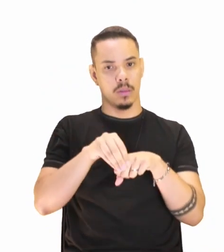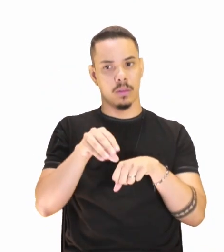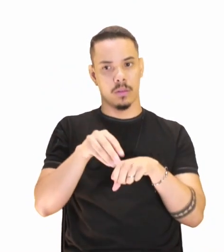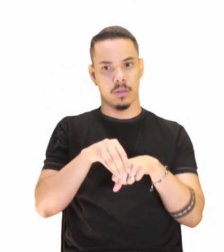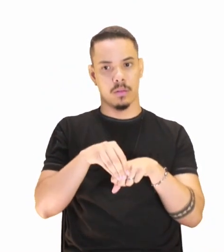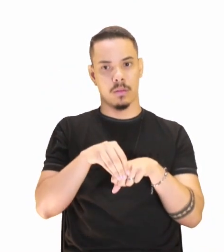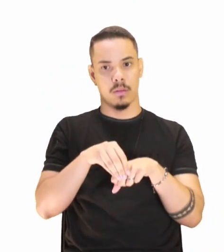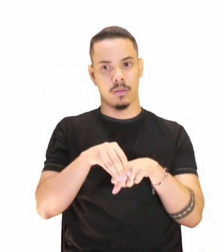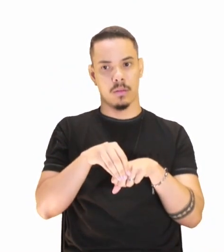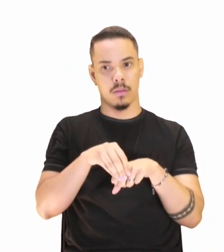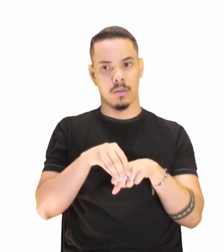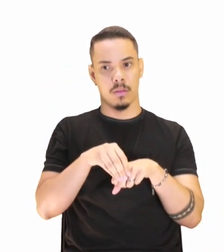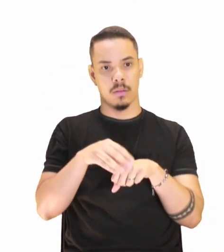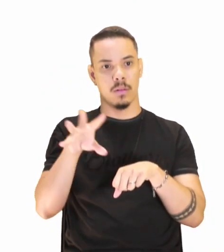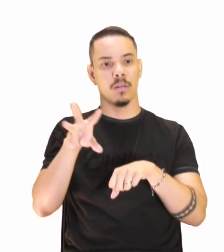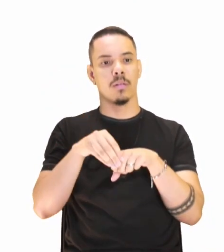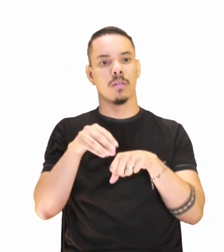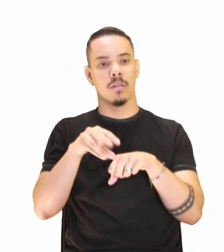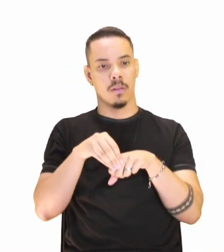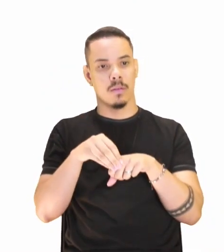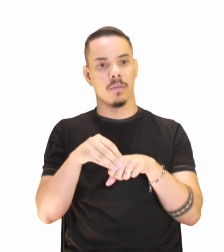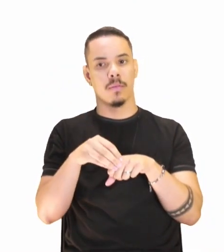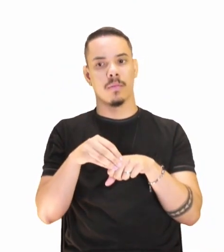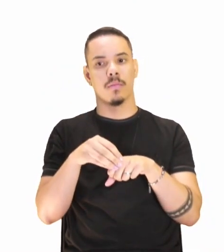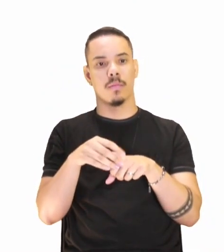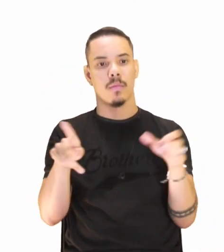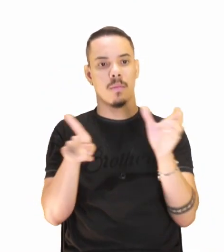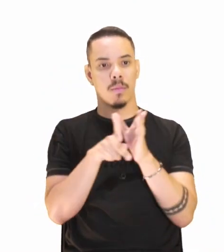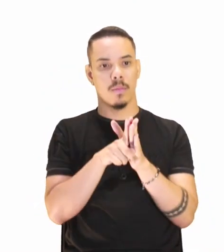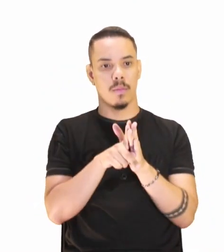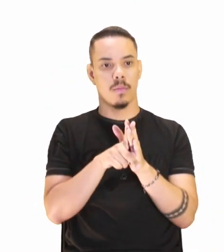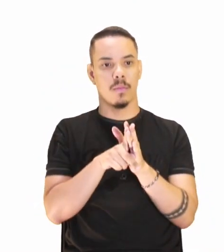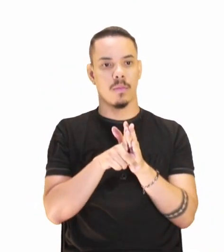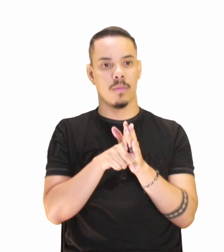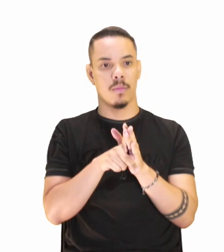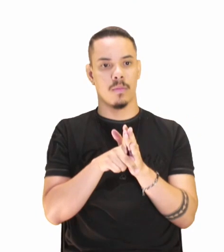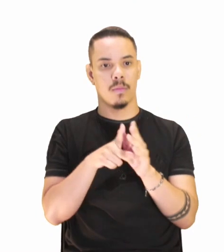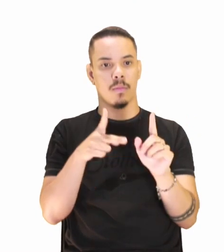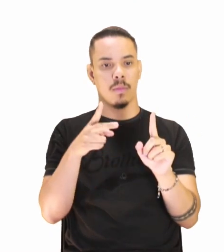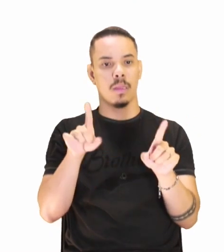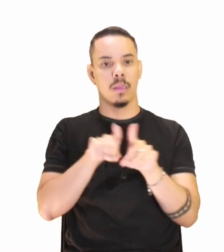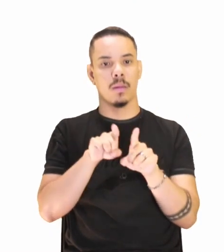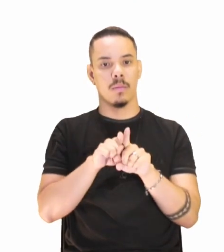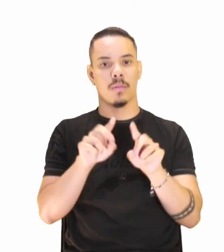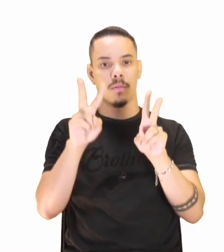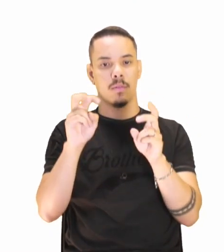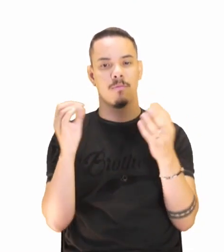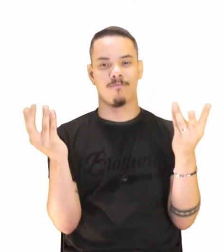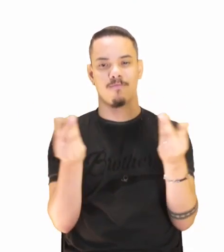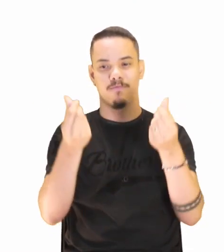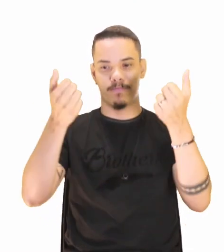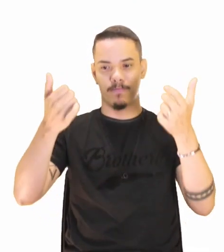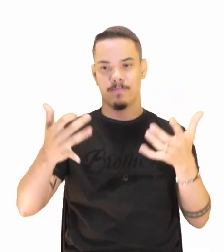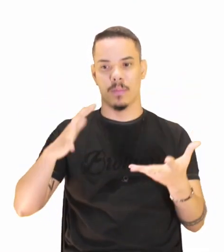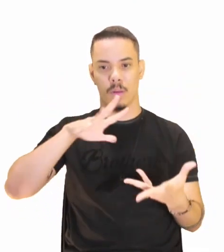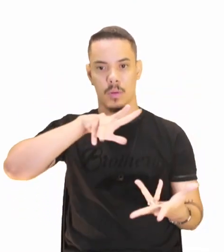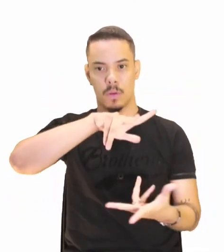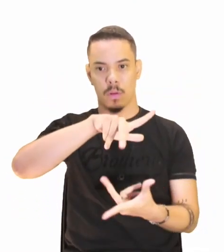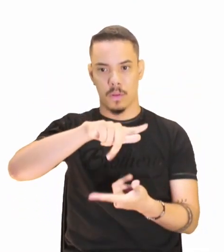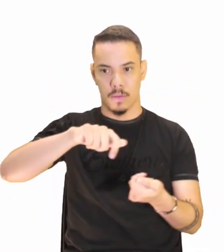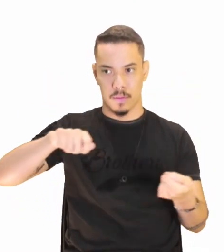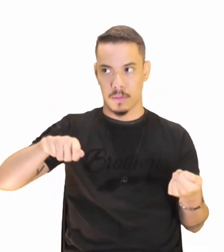não, considerar que o conhecido, índico e desmitificado, o seu universo fantástico